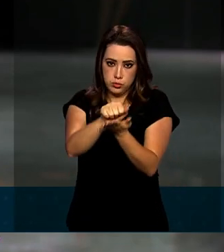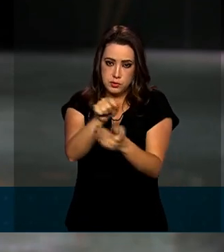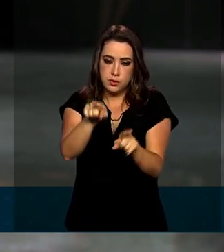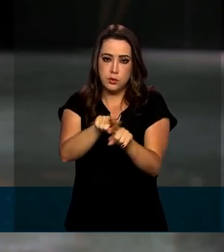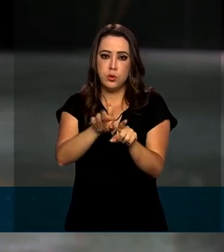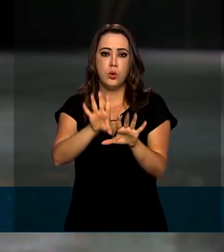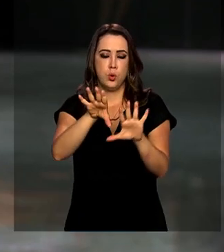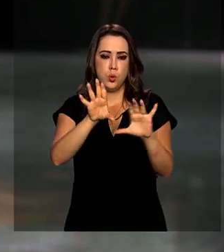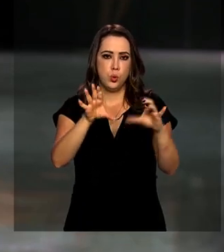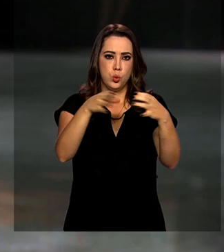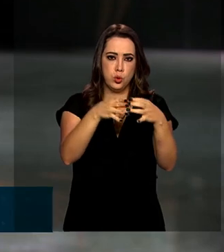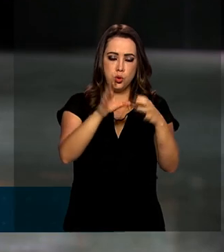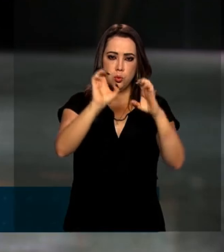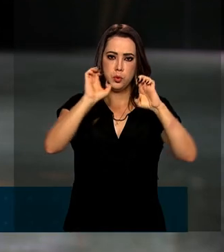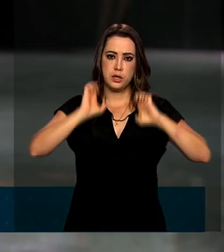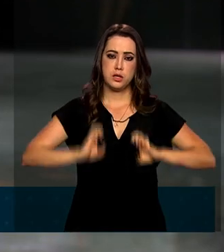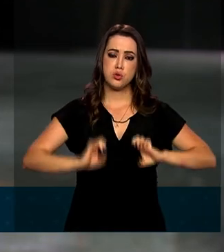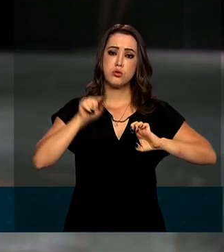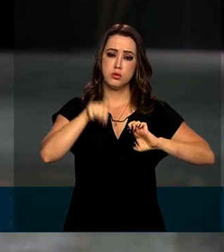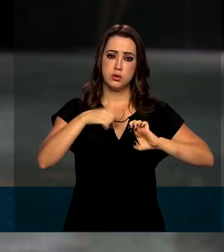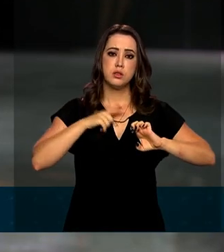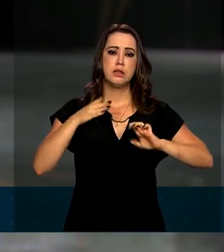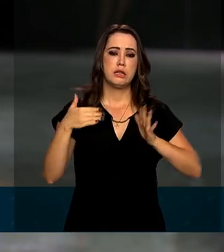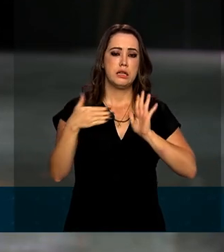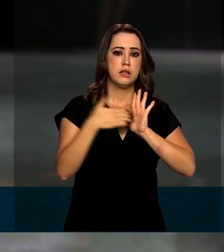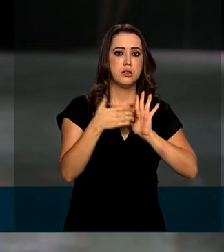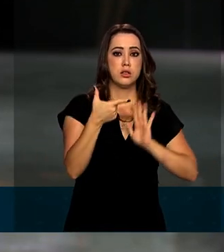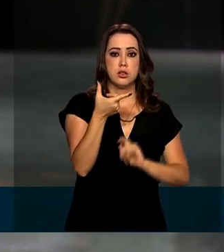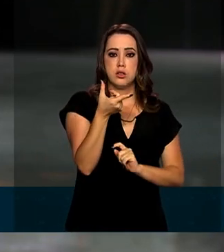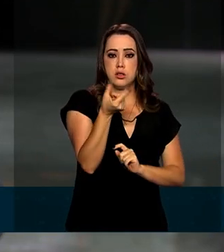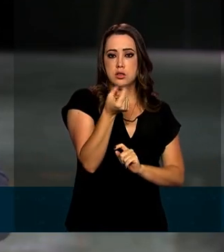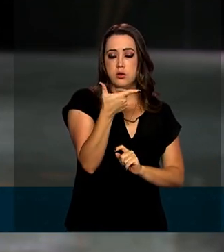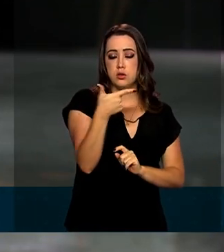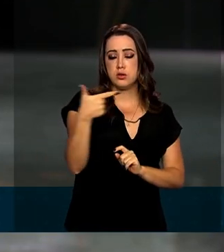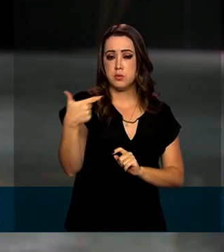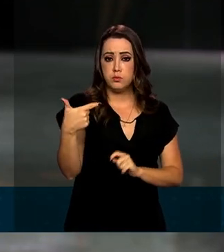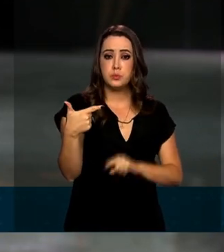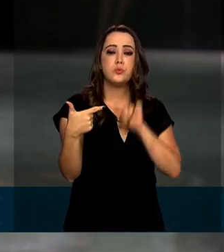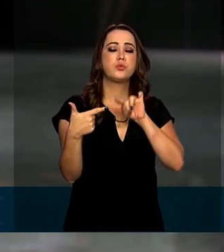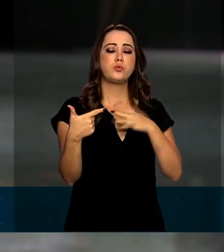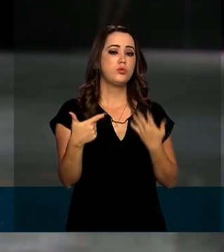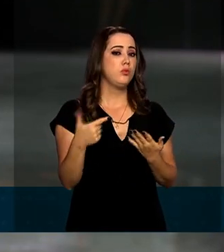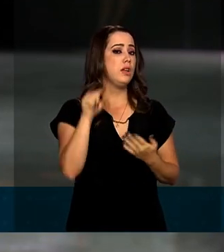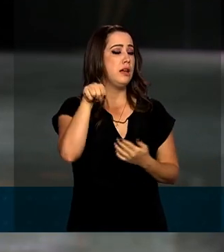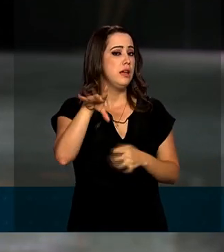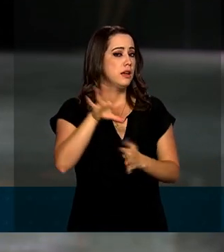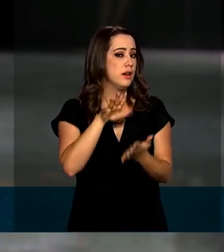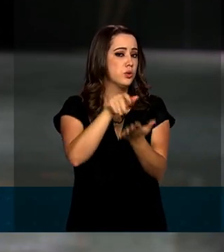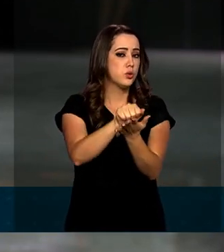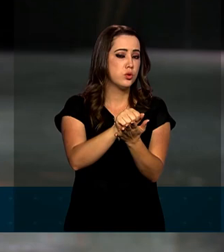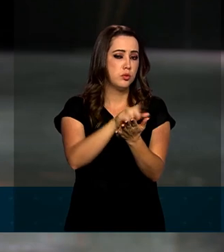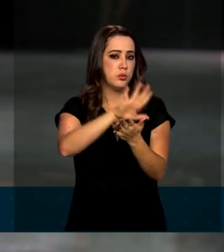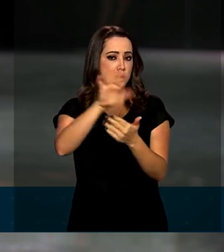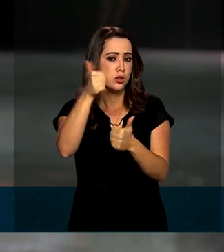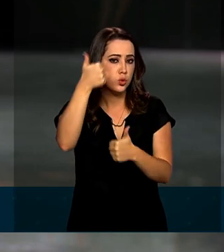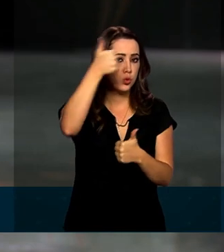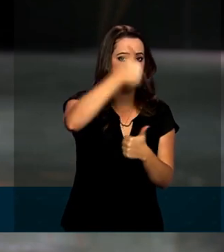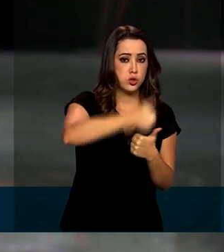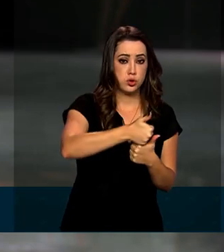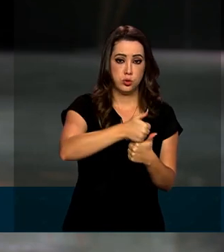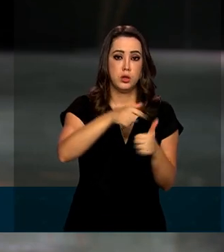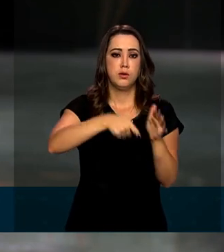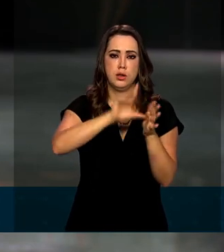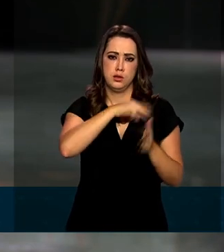Presidência da República, na qual tem cargo até 2022. Milton Ribeiro assume o cargo no lugar de Abraham